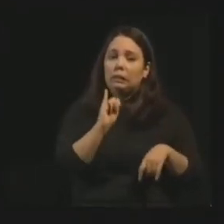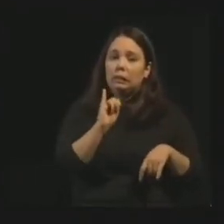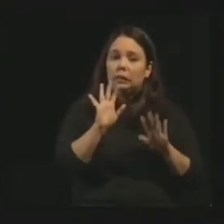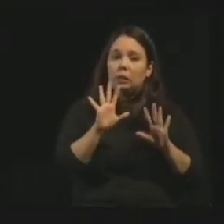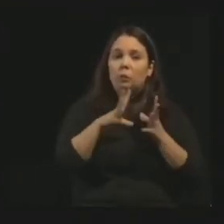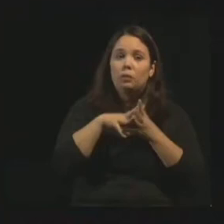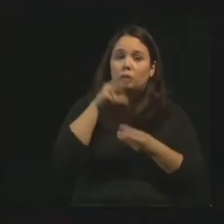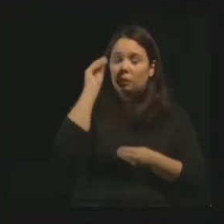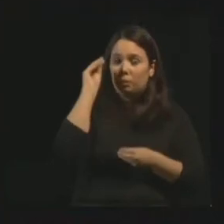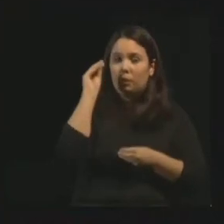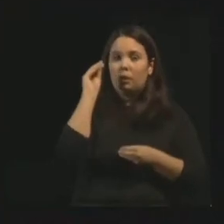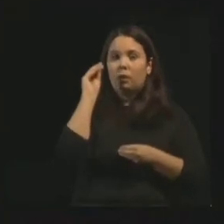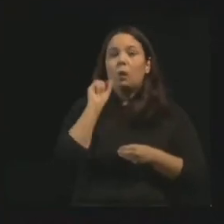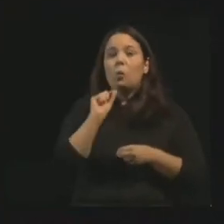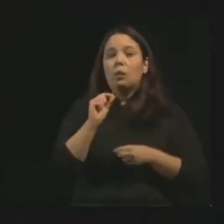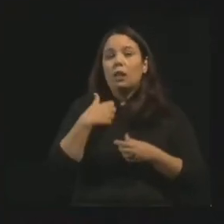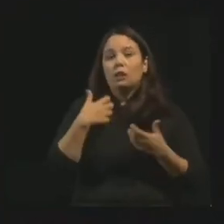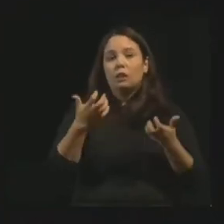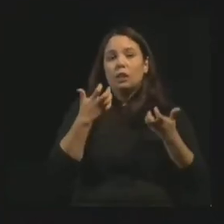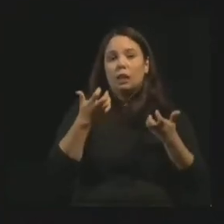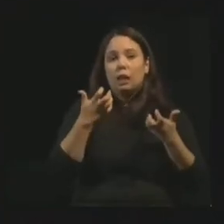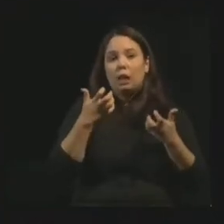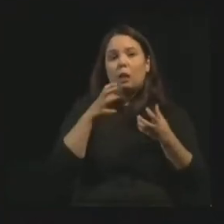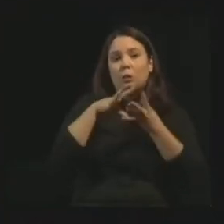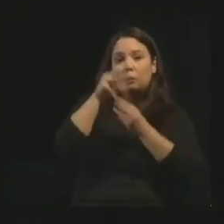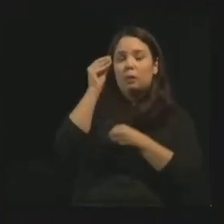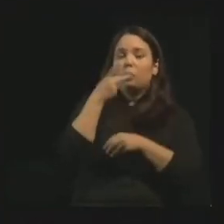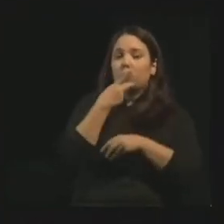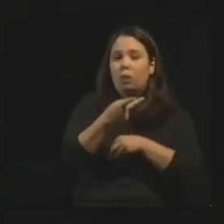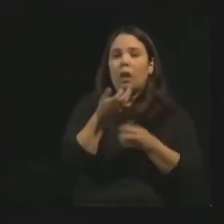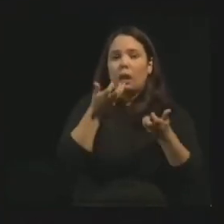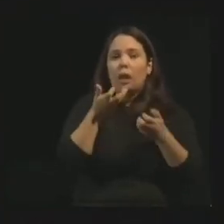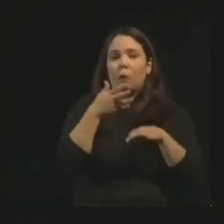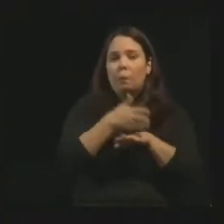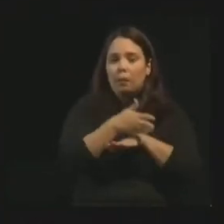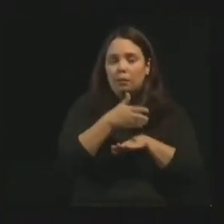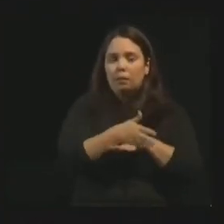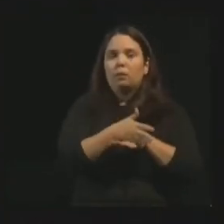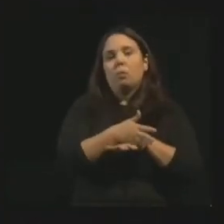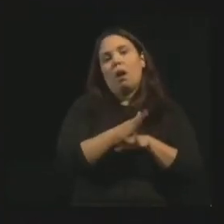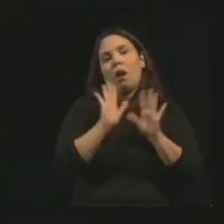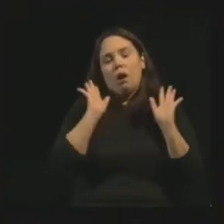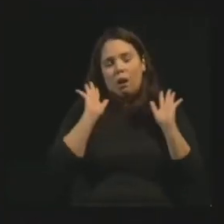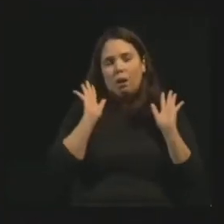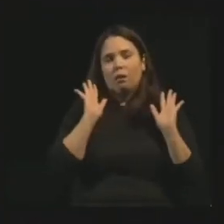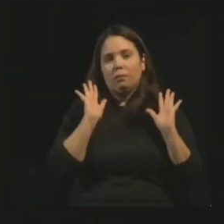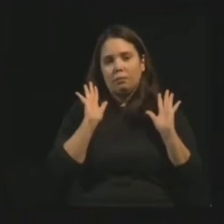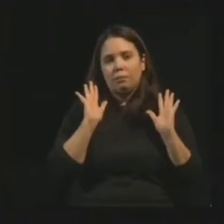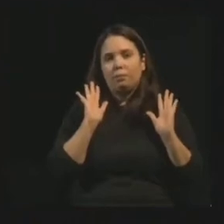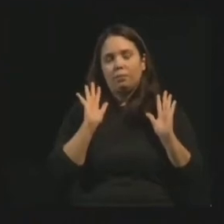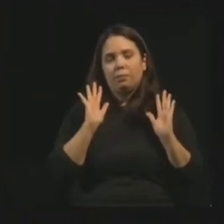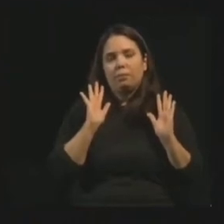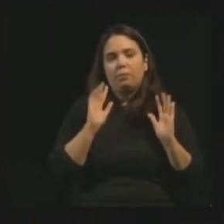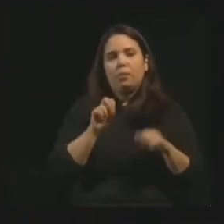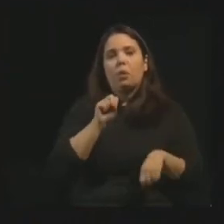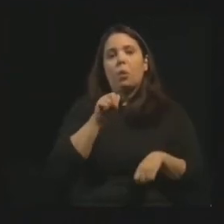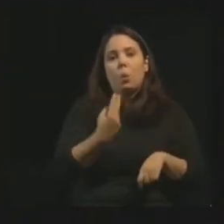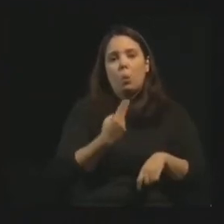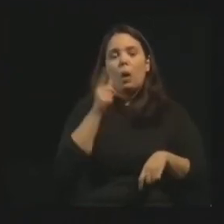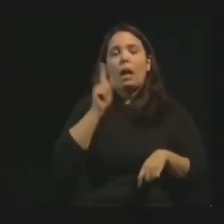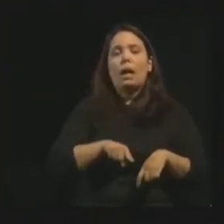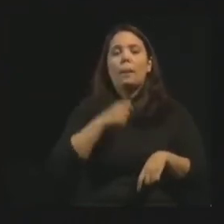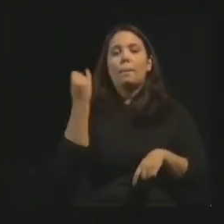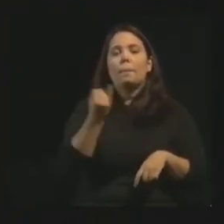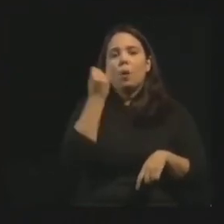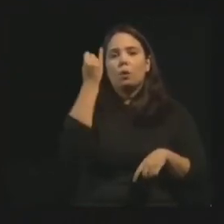dizem, nós queremos que ela participe. às vezes, eles fazem isso. Ou então, que seja importante